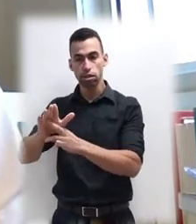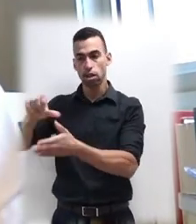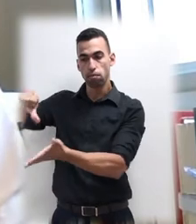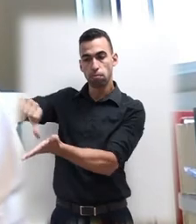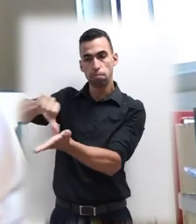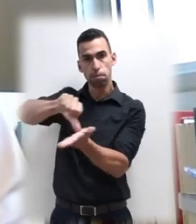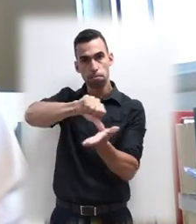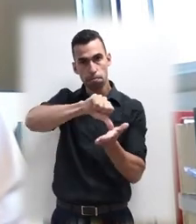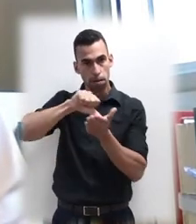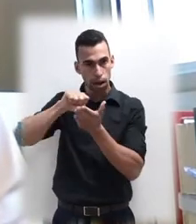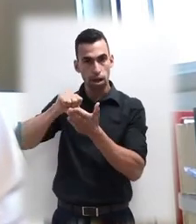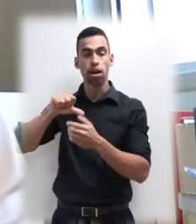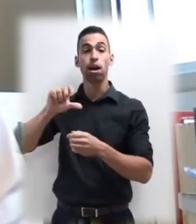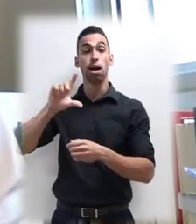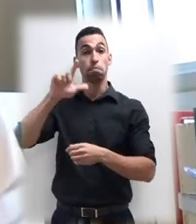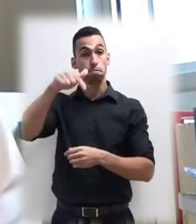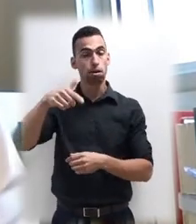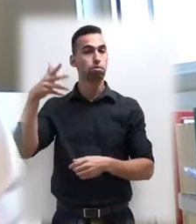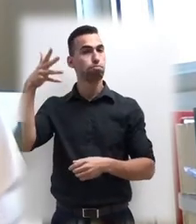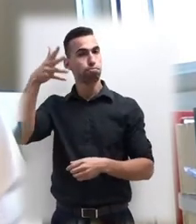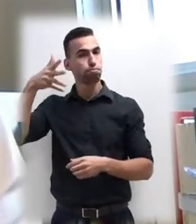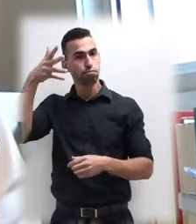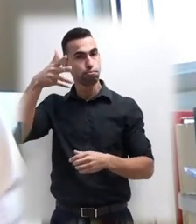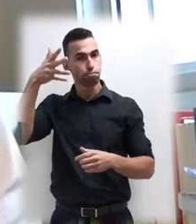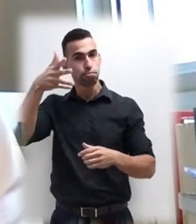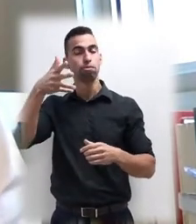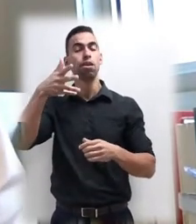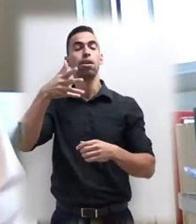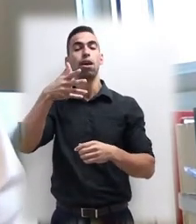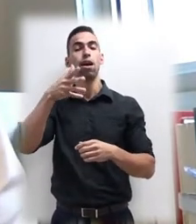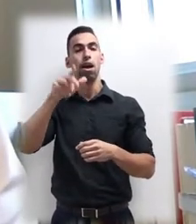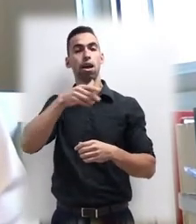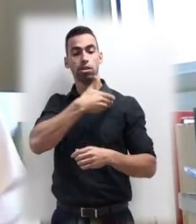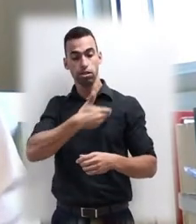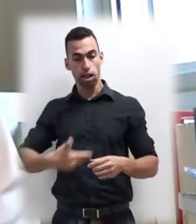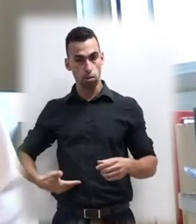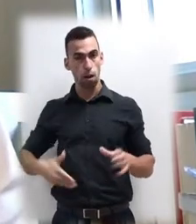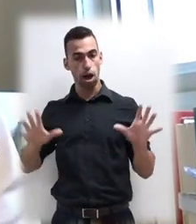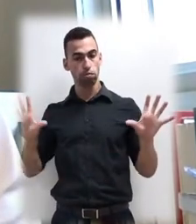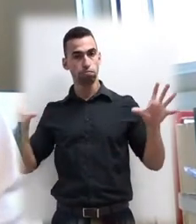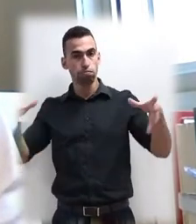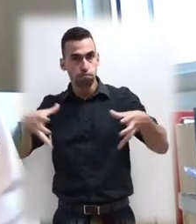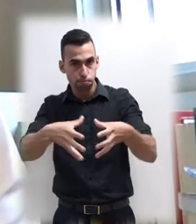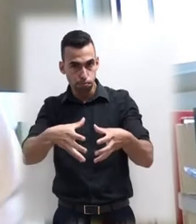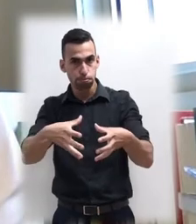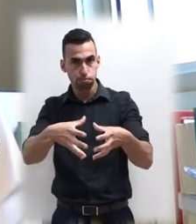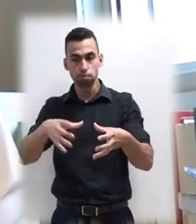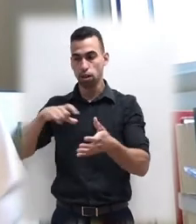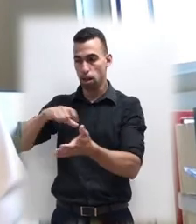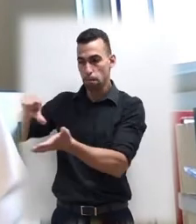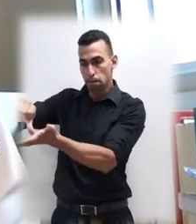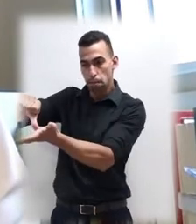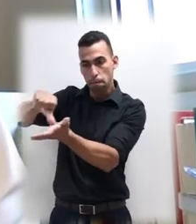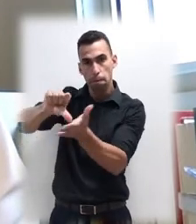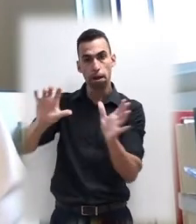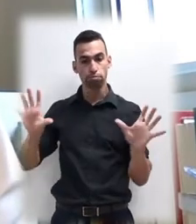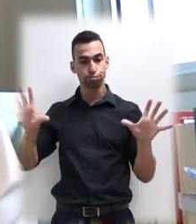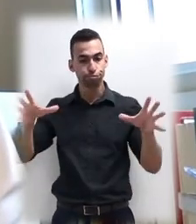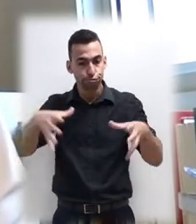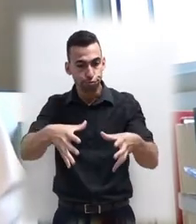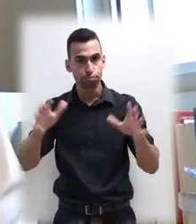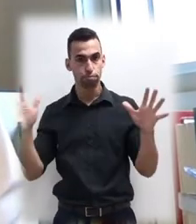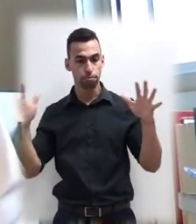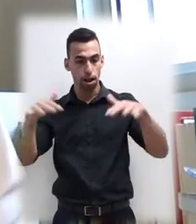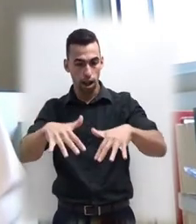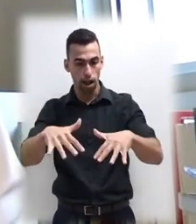unidade para uma conferência estadual, ou seja, onde será reunido todos os delegados das conferências regionais.